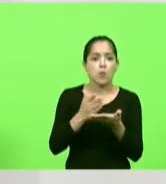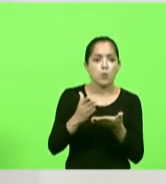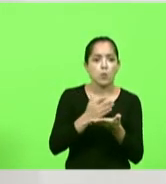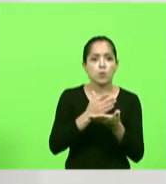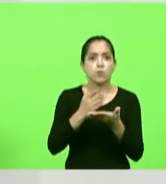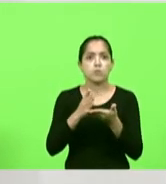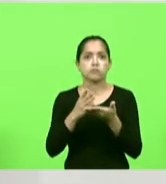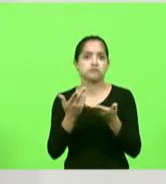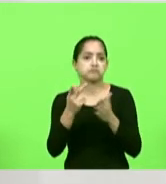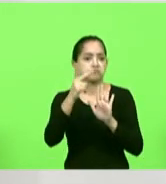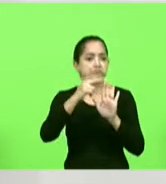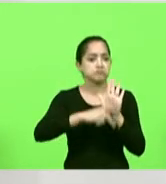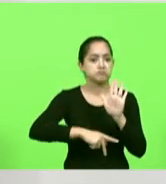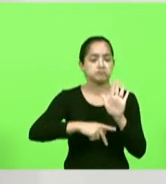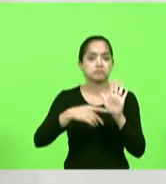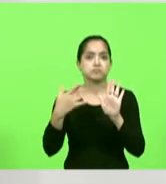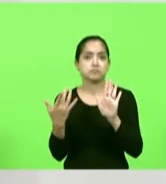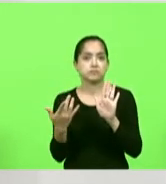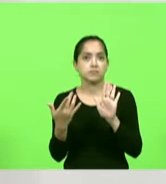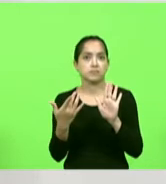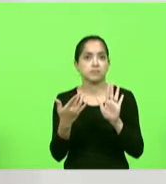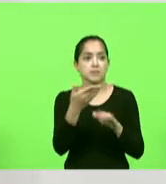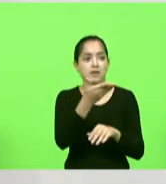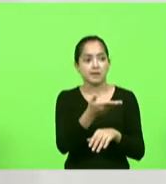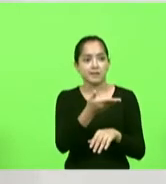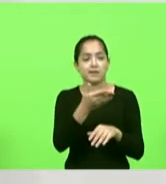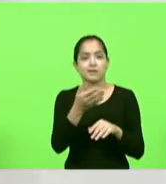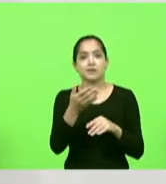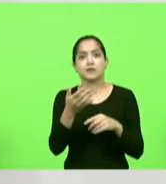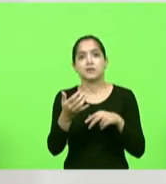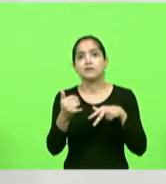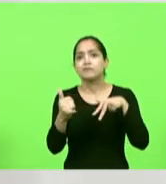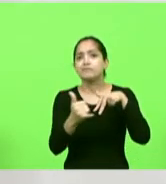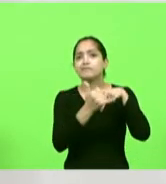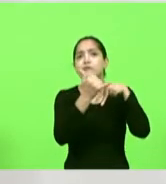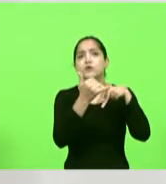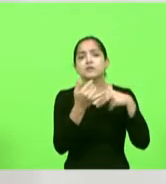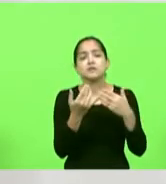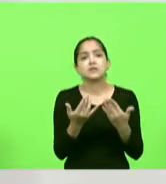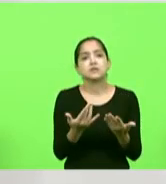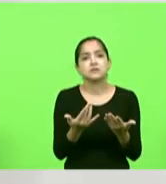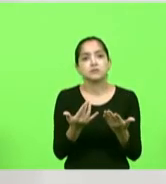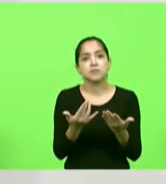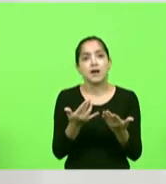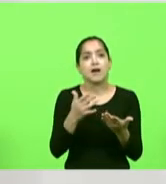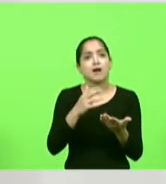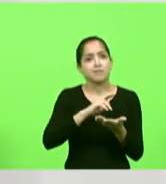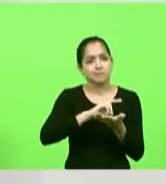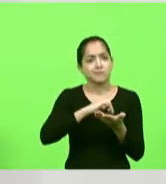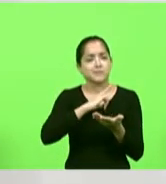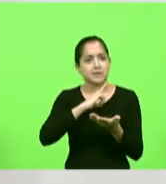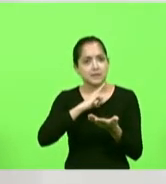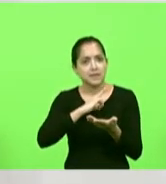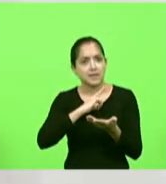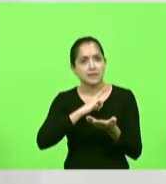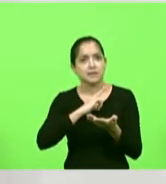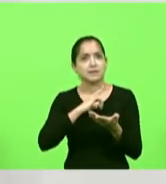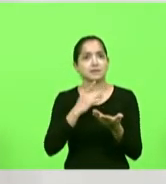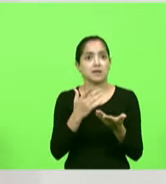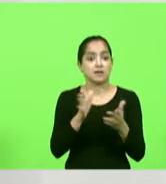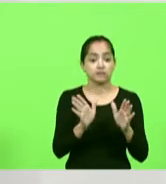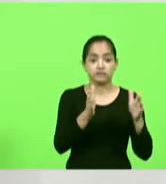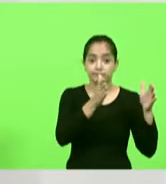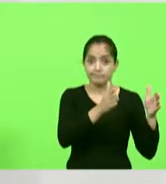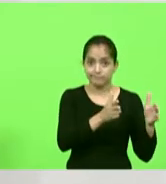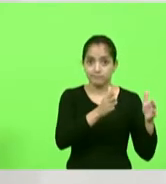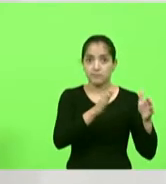nada convence essa pessoa de que ela foi vítima de algo então existe essa polarização de um lado aqueles